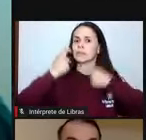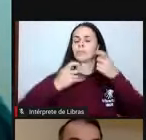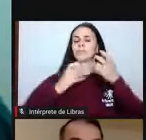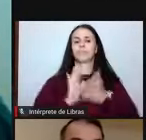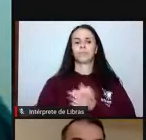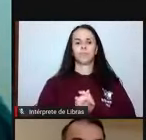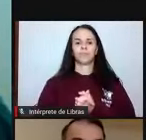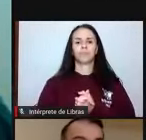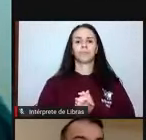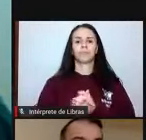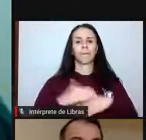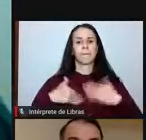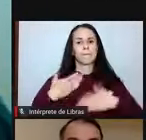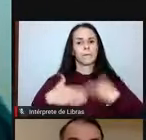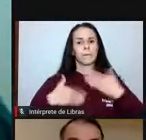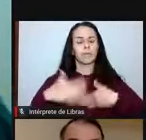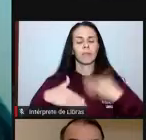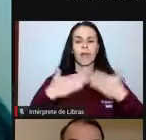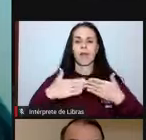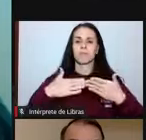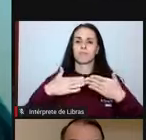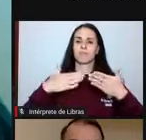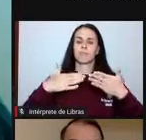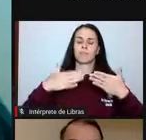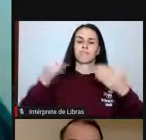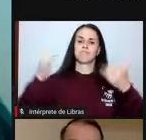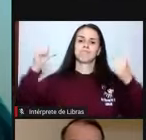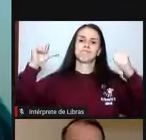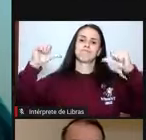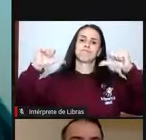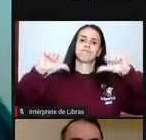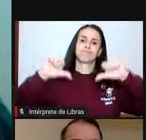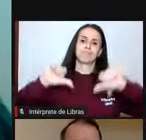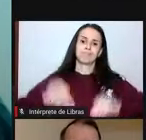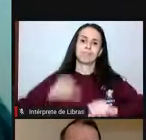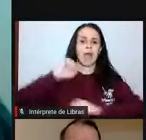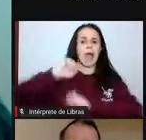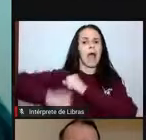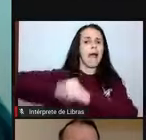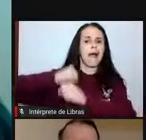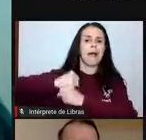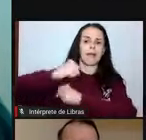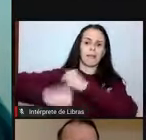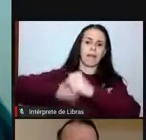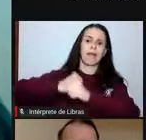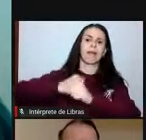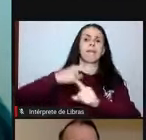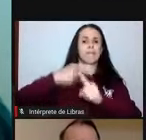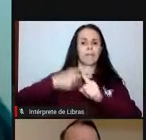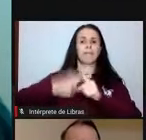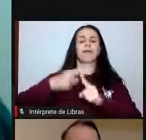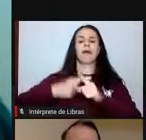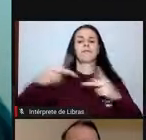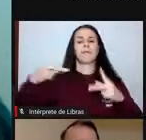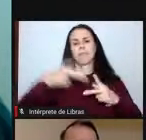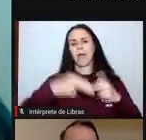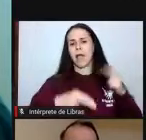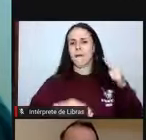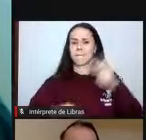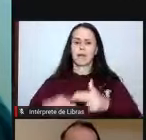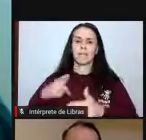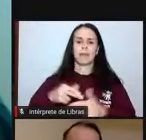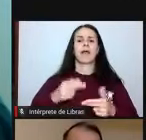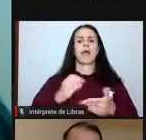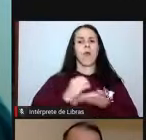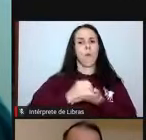processo que vem se agravando ano a ano, diante dos cortes sucessivos que o orçamento da educação